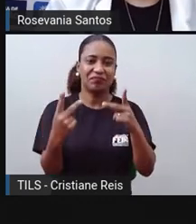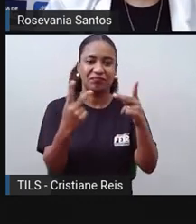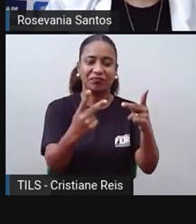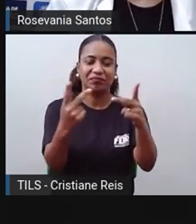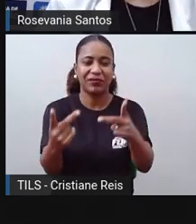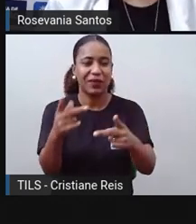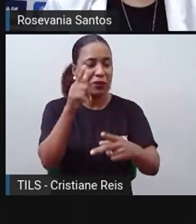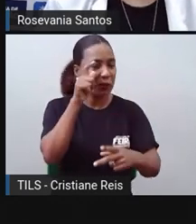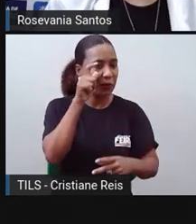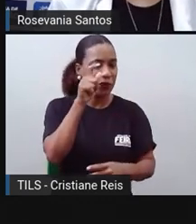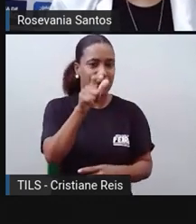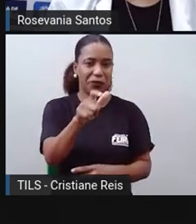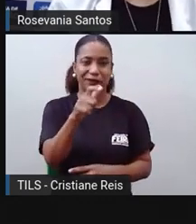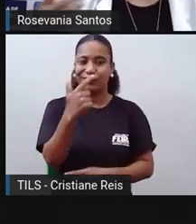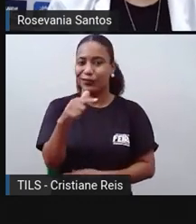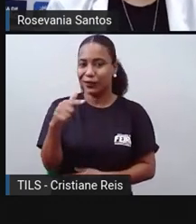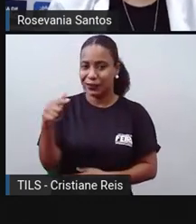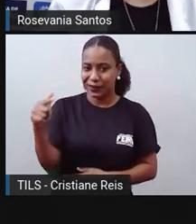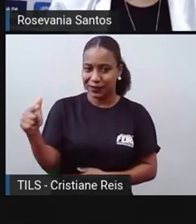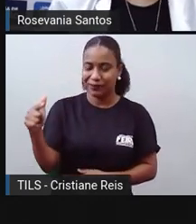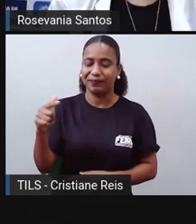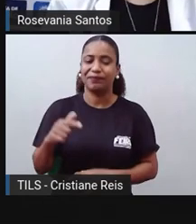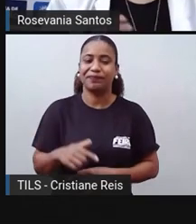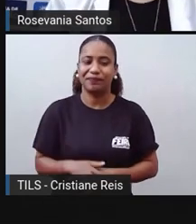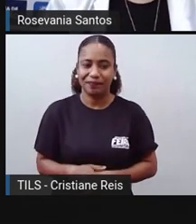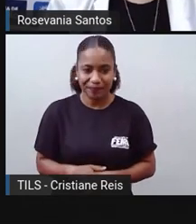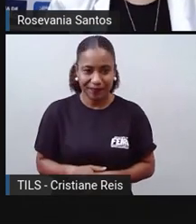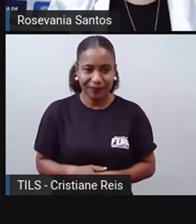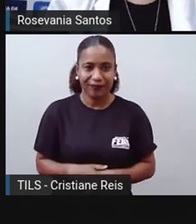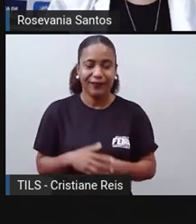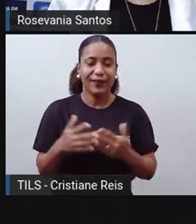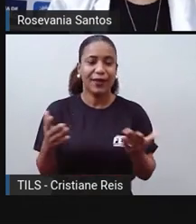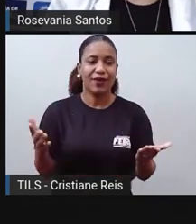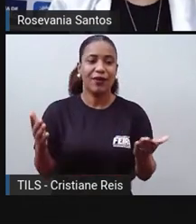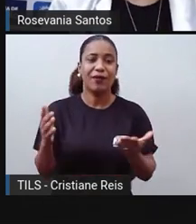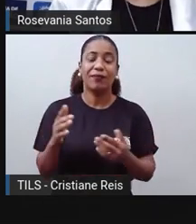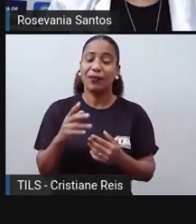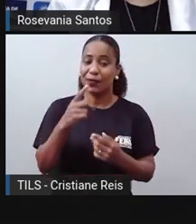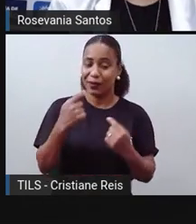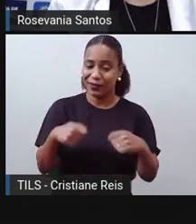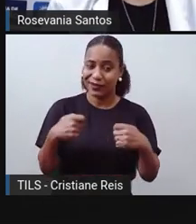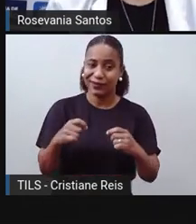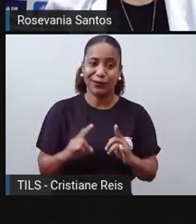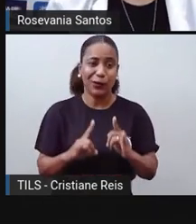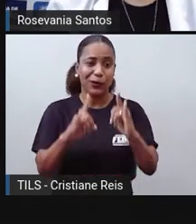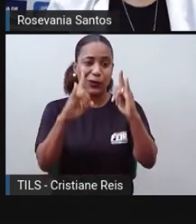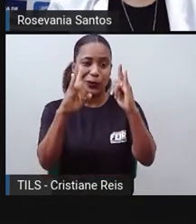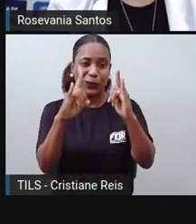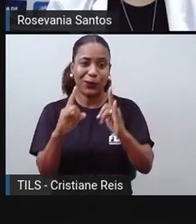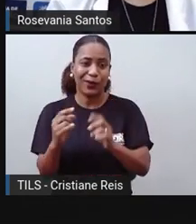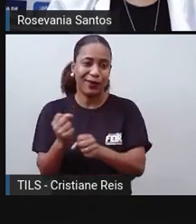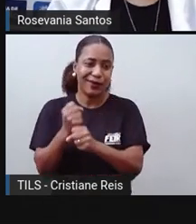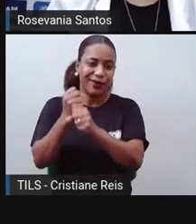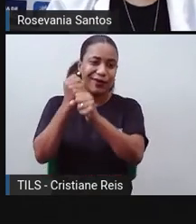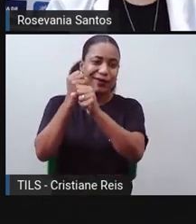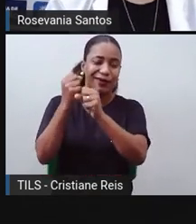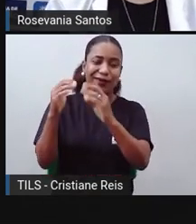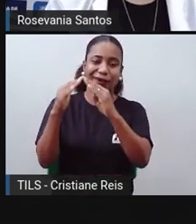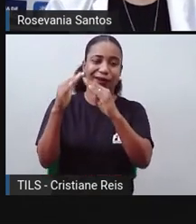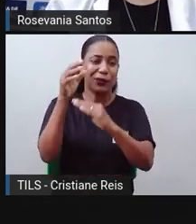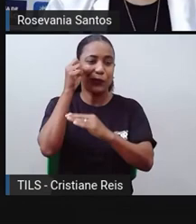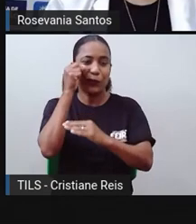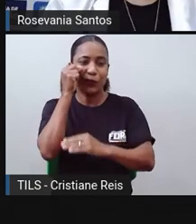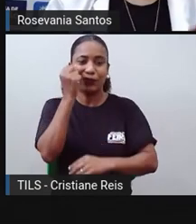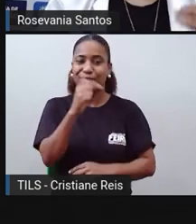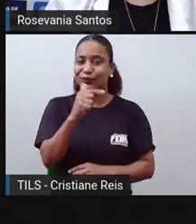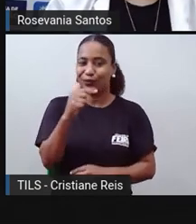pessoas que têm condições de pagar para ir para esse espaço do planeta, vão exigir determinados tipos de conforto, então eles nem têm condições de oferecer isso, então